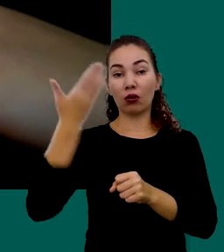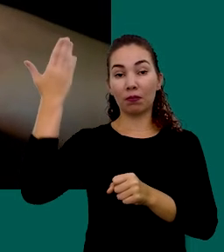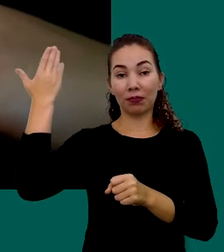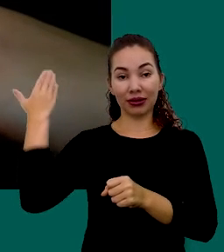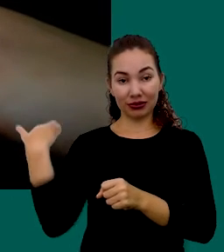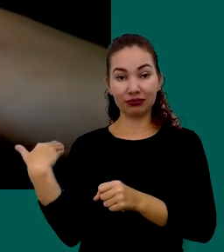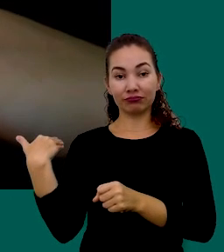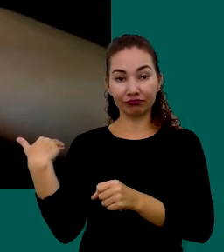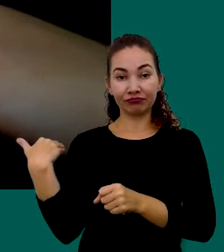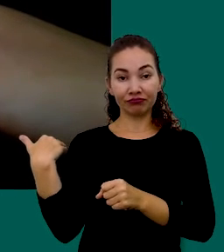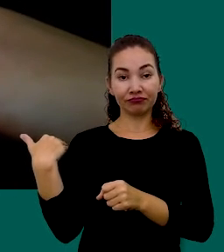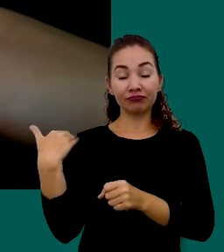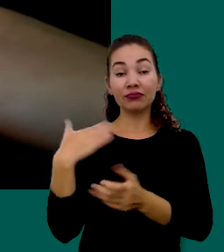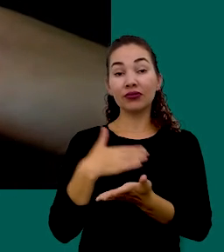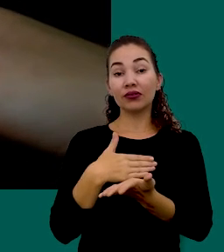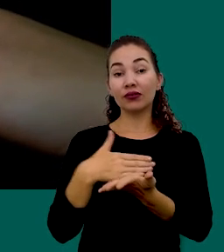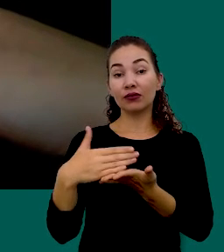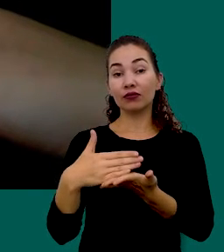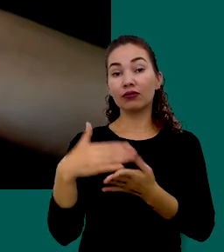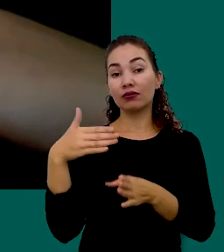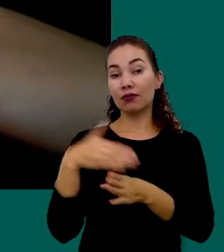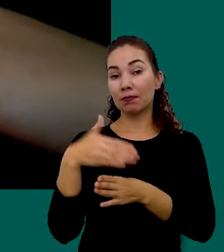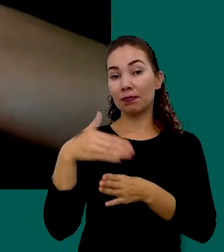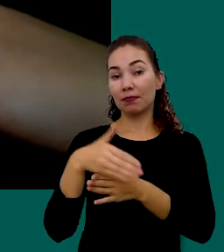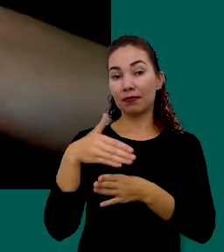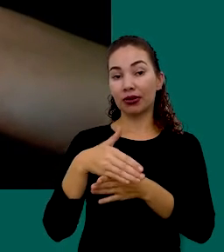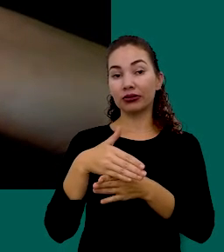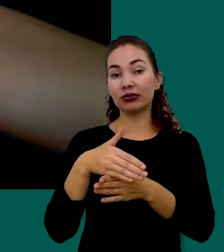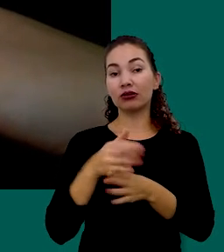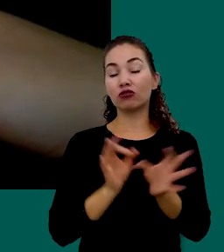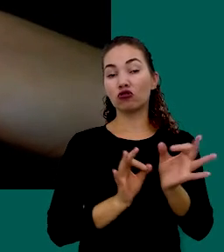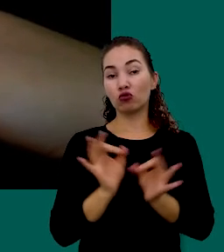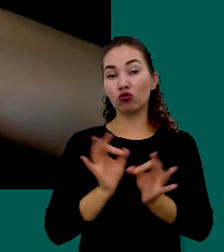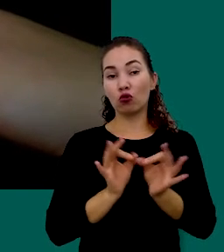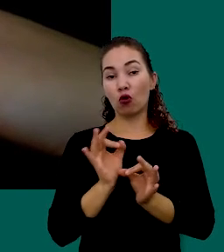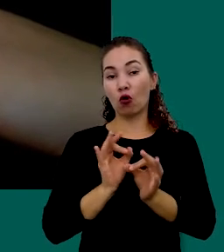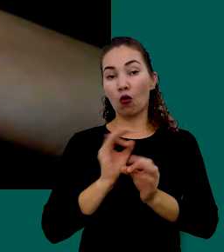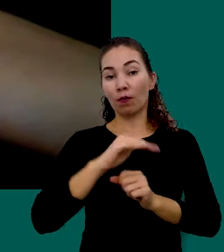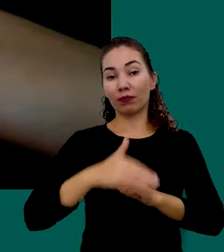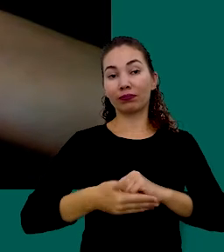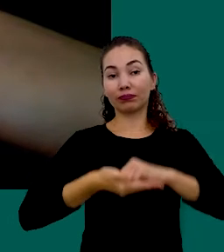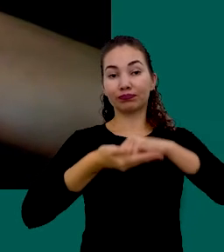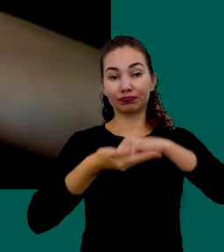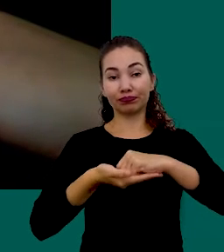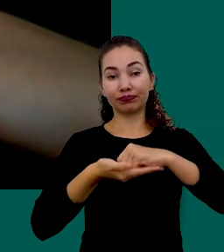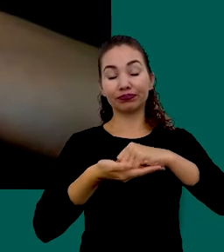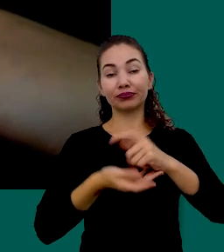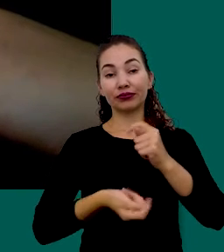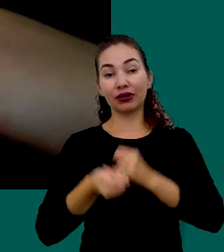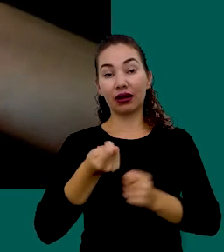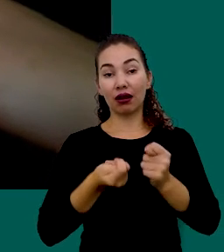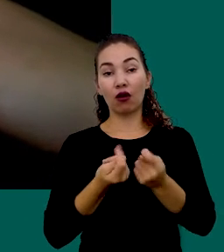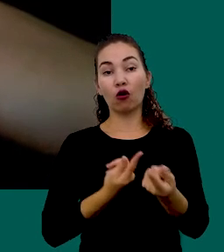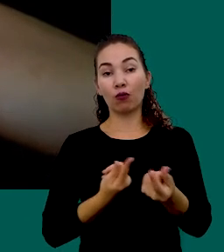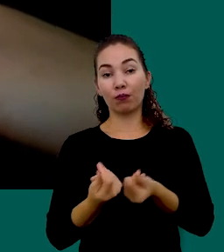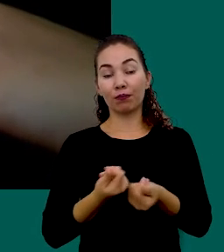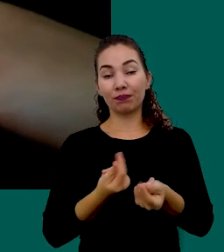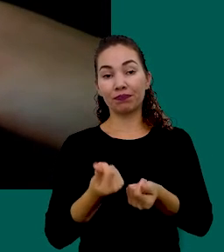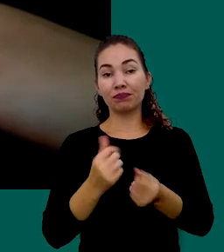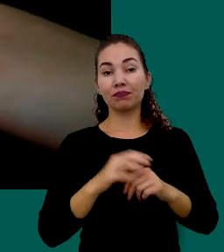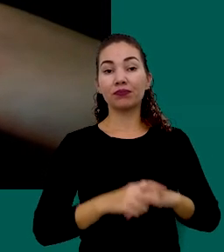Eu iniciei A minha participação No projeto De sustentabilidade Econômica E financeira